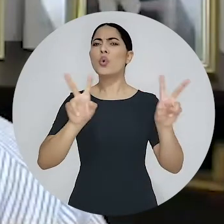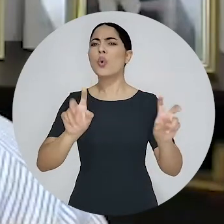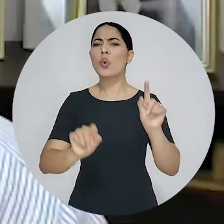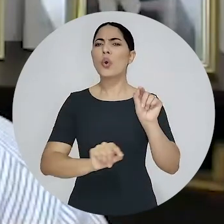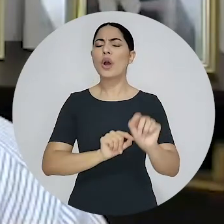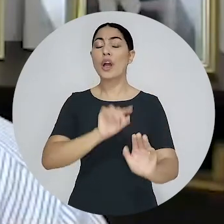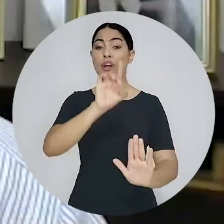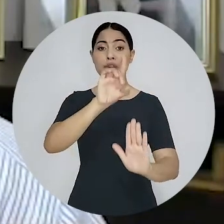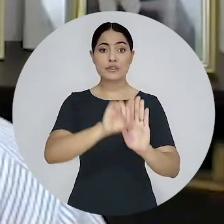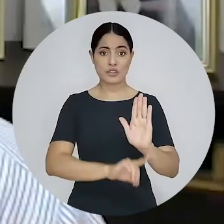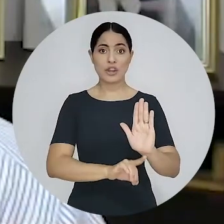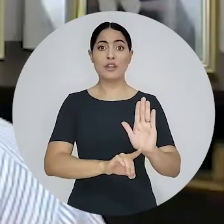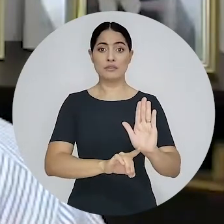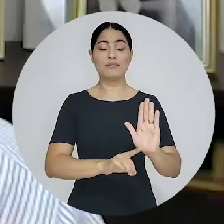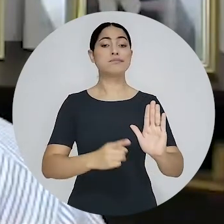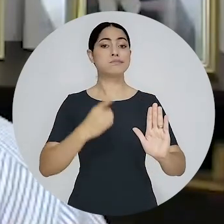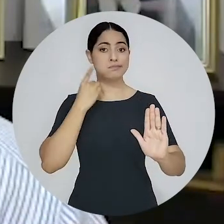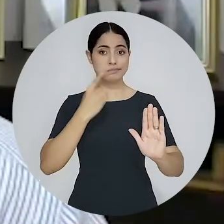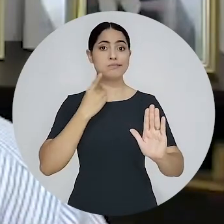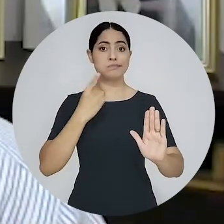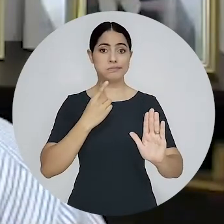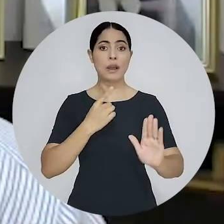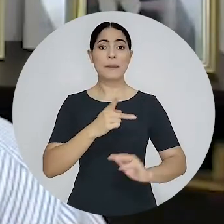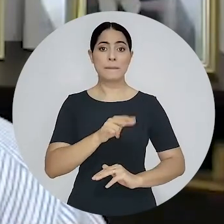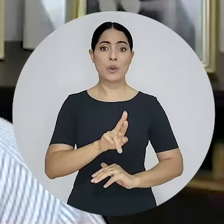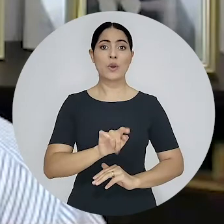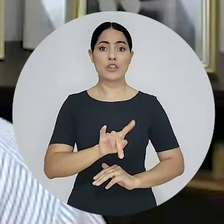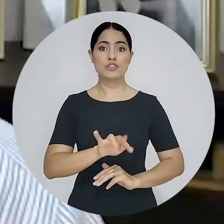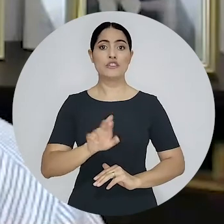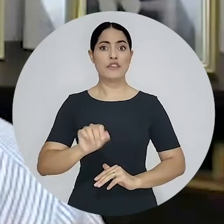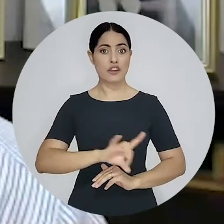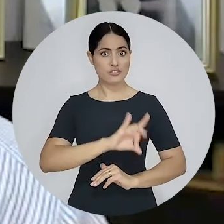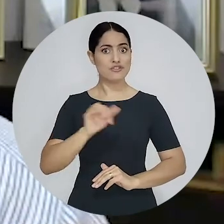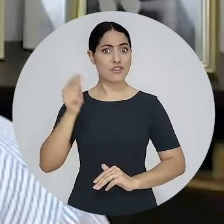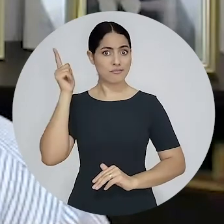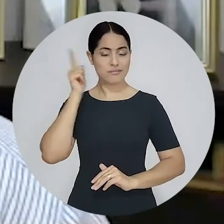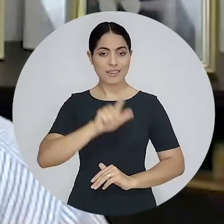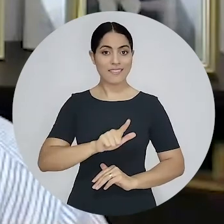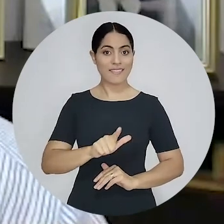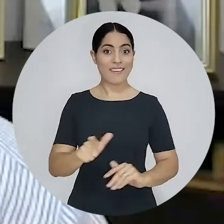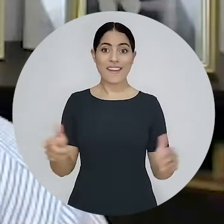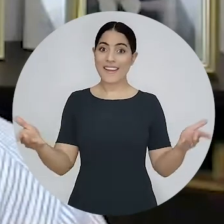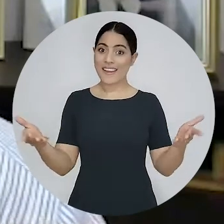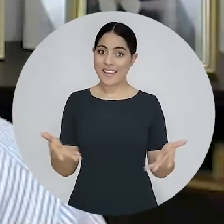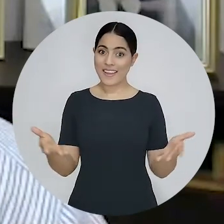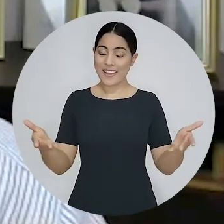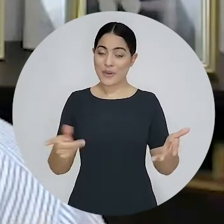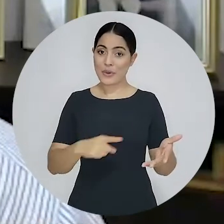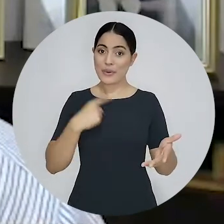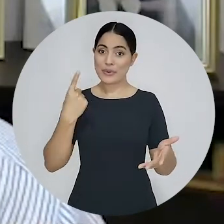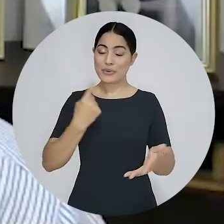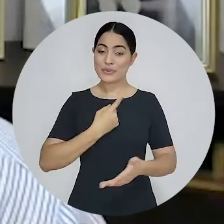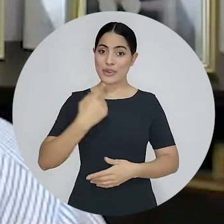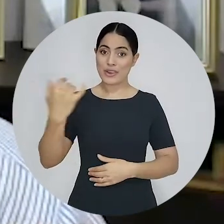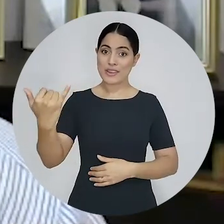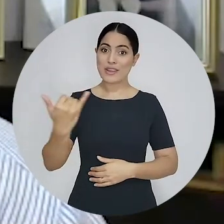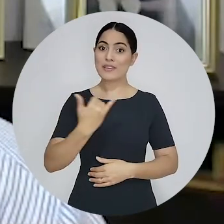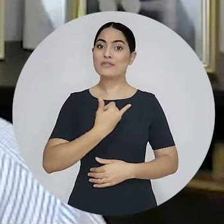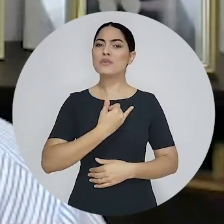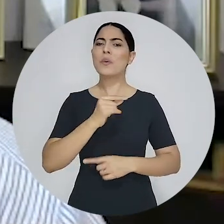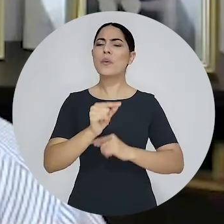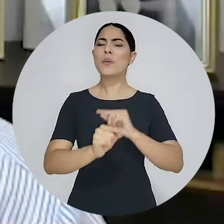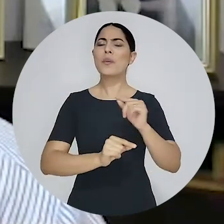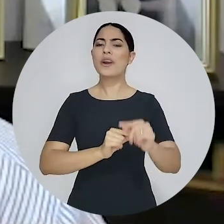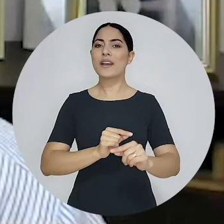Dia das Prerrogativas nos seus âmbitos. Agora temos a notícia de